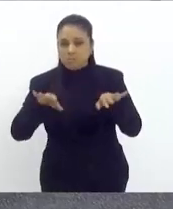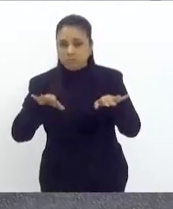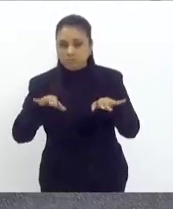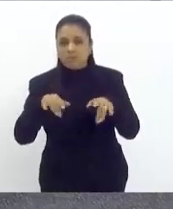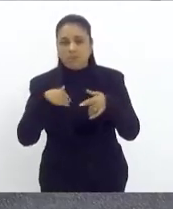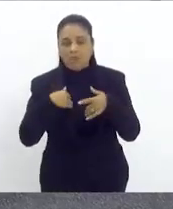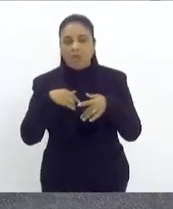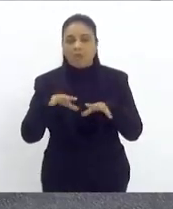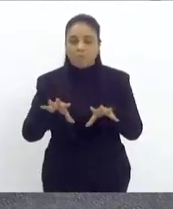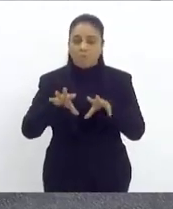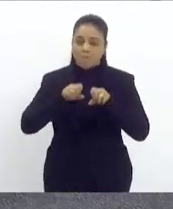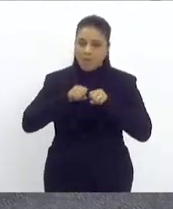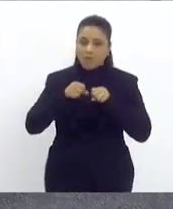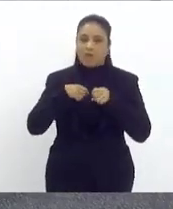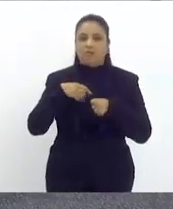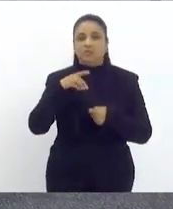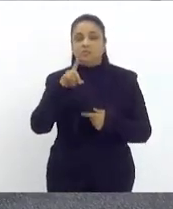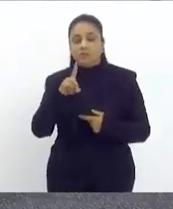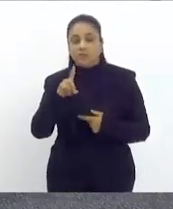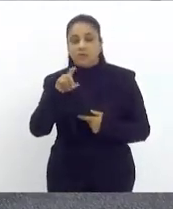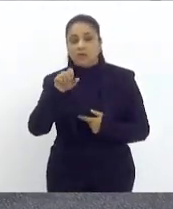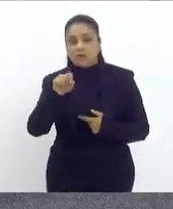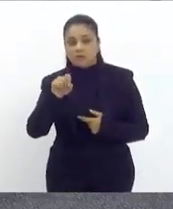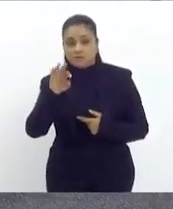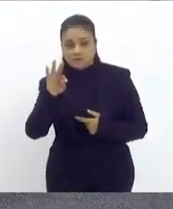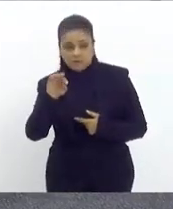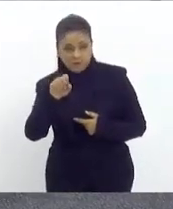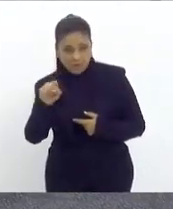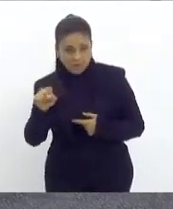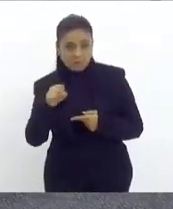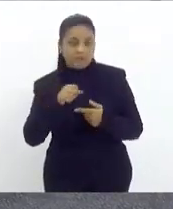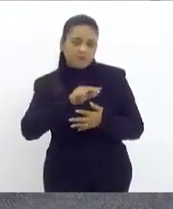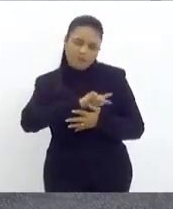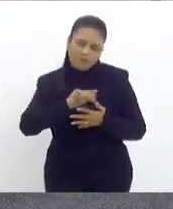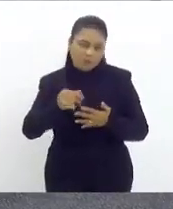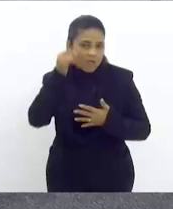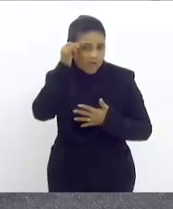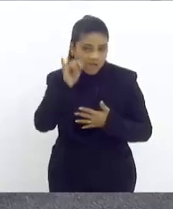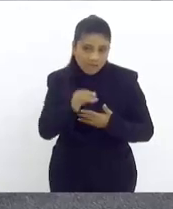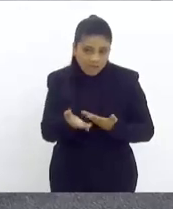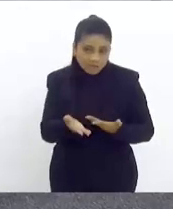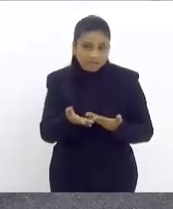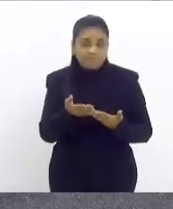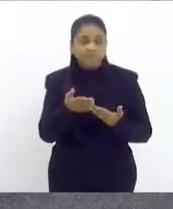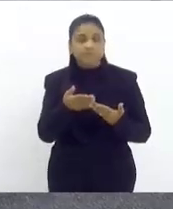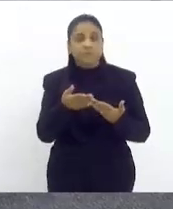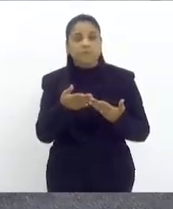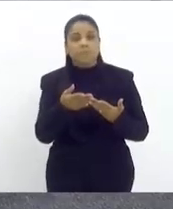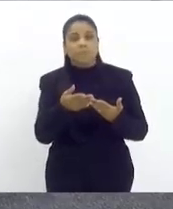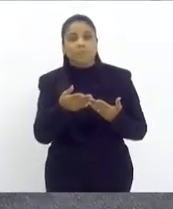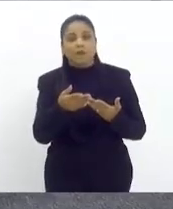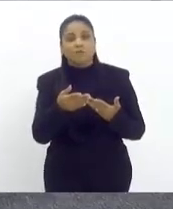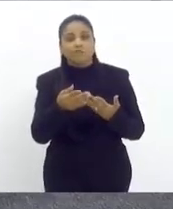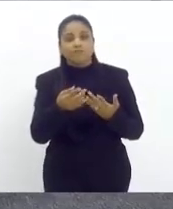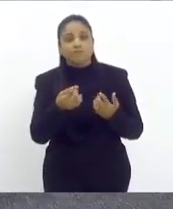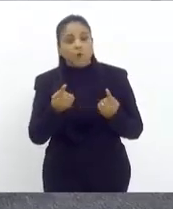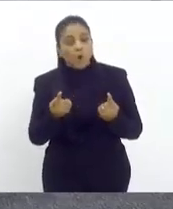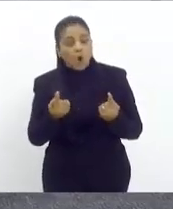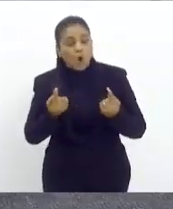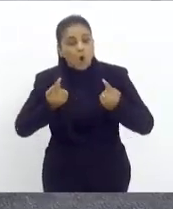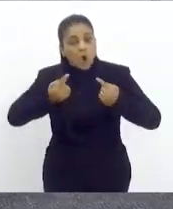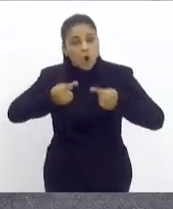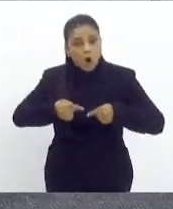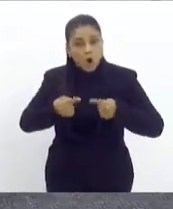as chamadas DSTs e várias outras coisas, porque uma cruzada contra uma